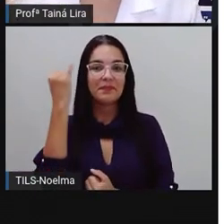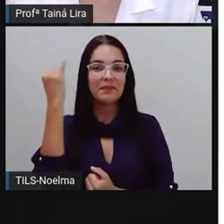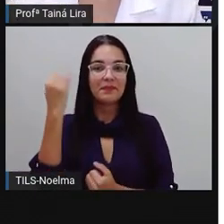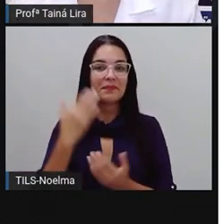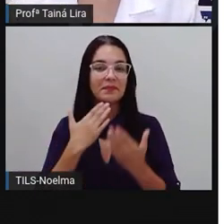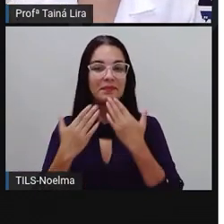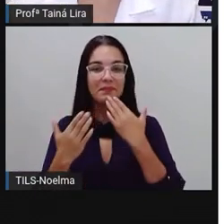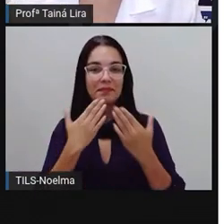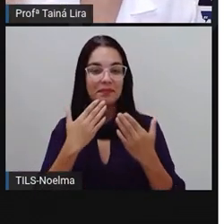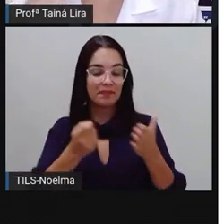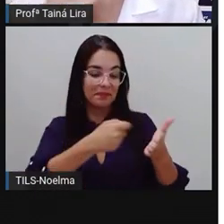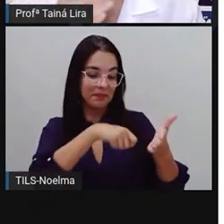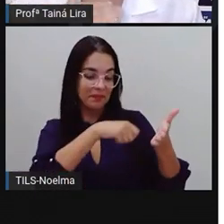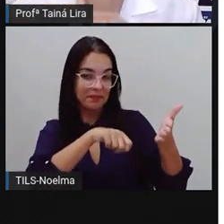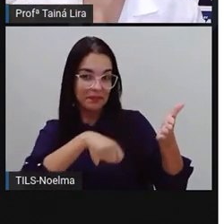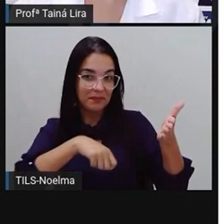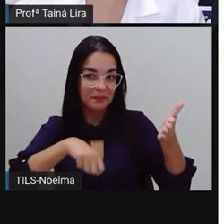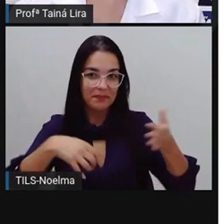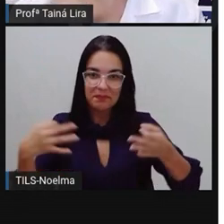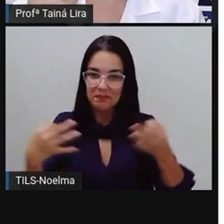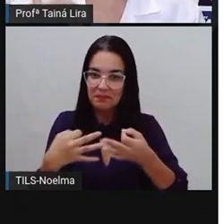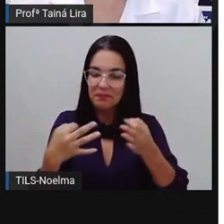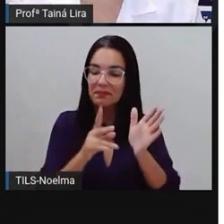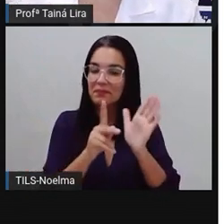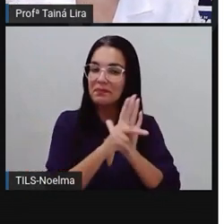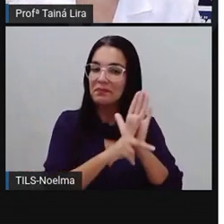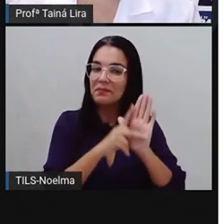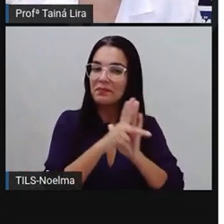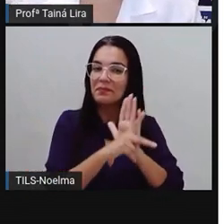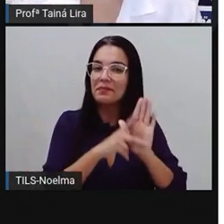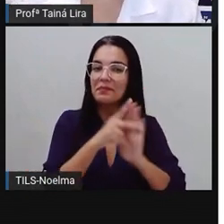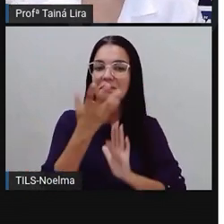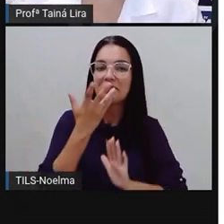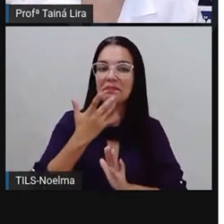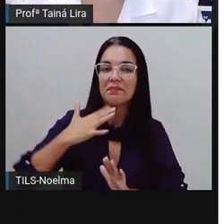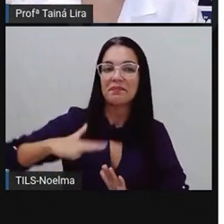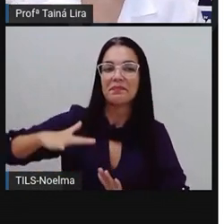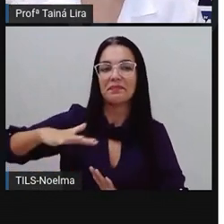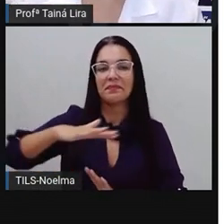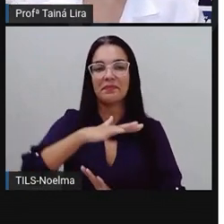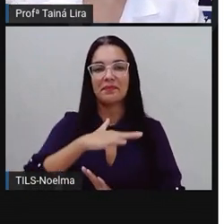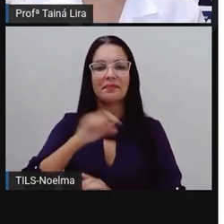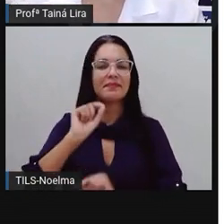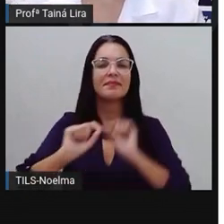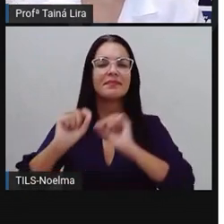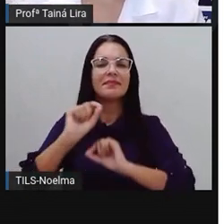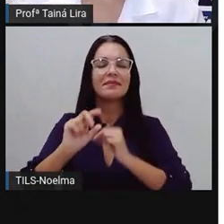questão aí da escrita desses poemas, né, para crianças. Quem lembra o nome dele?